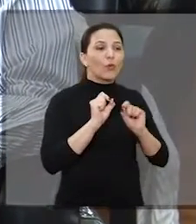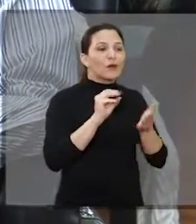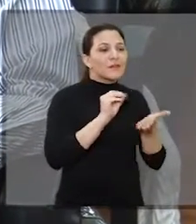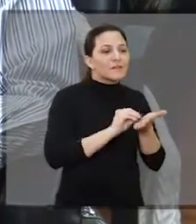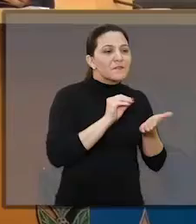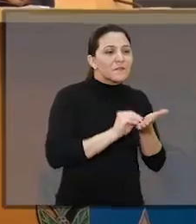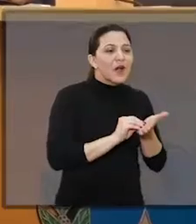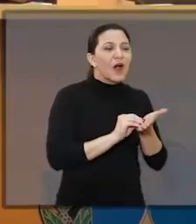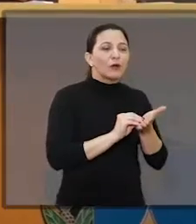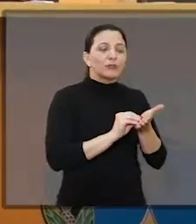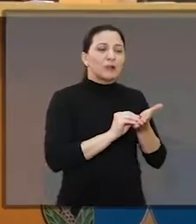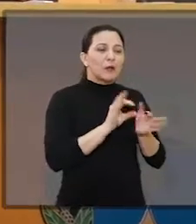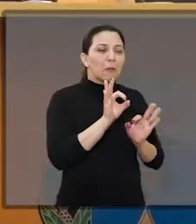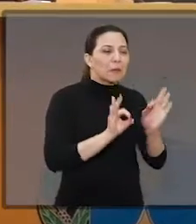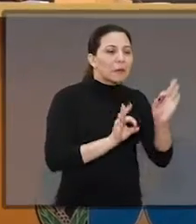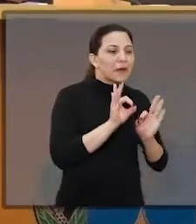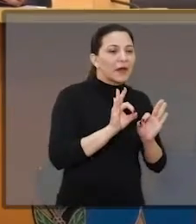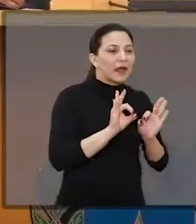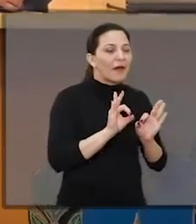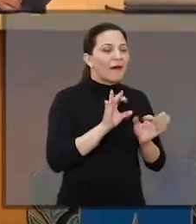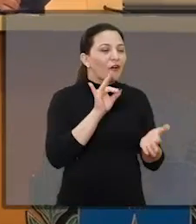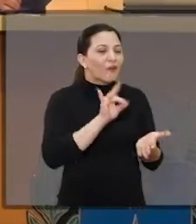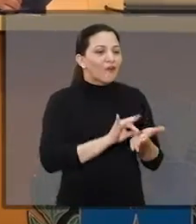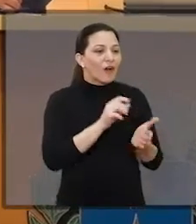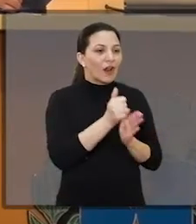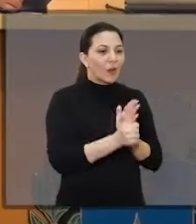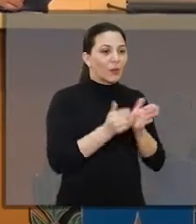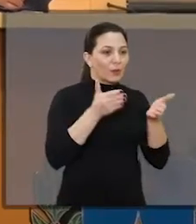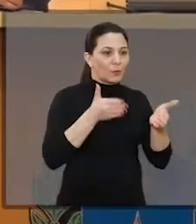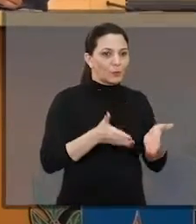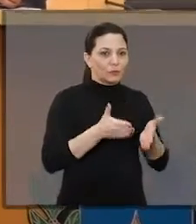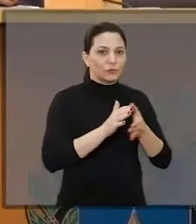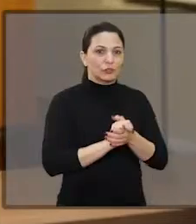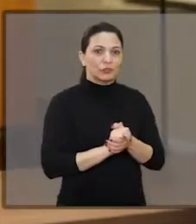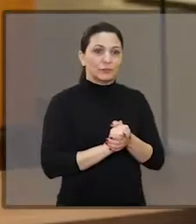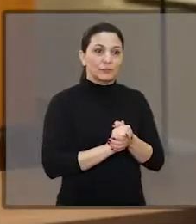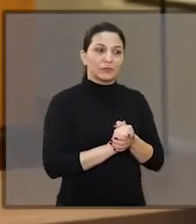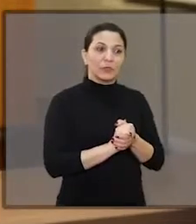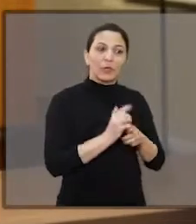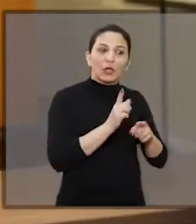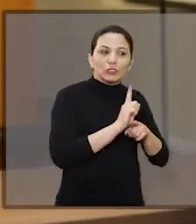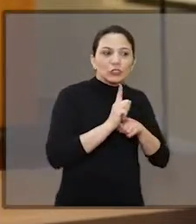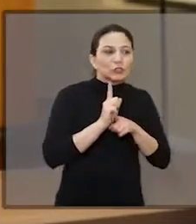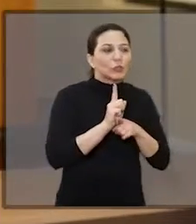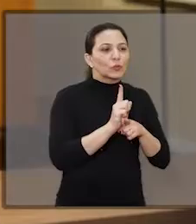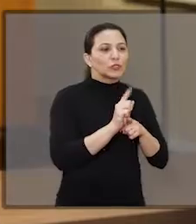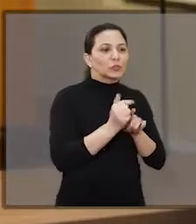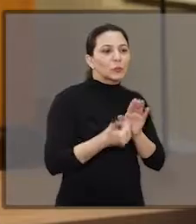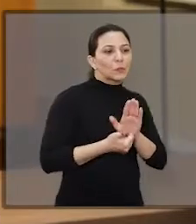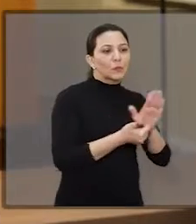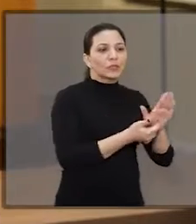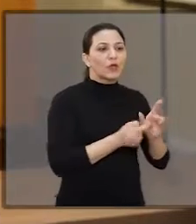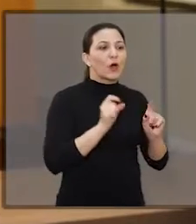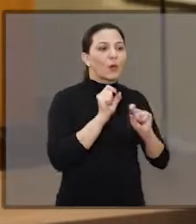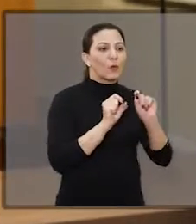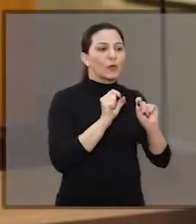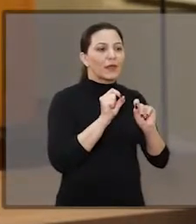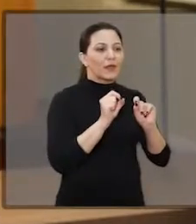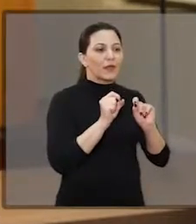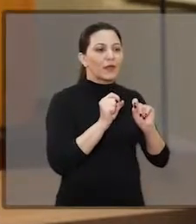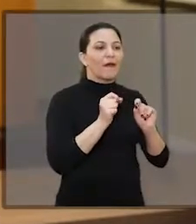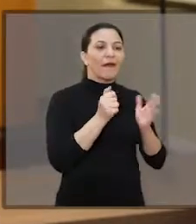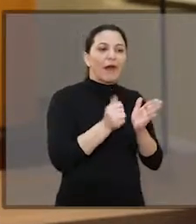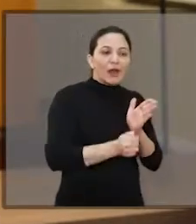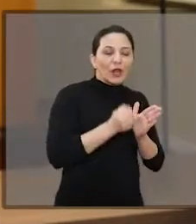falta ser feito, qual a situação de Araraquara hoje. Trazer para os gestores públicos um panorama